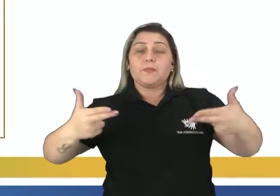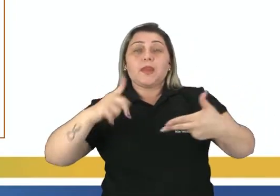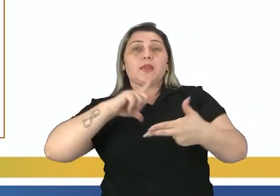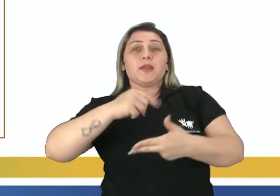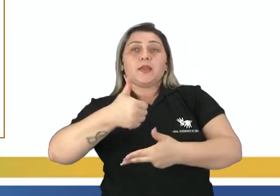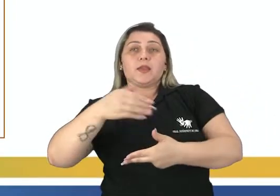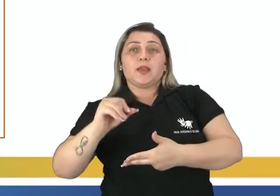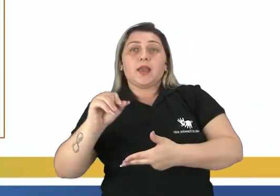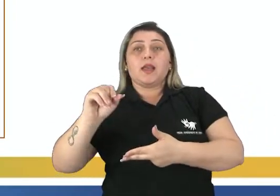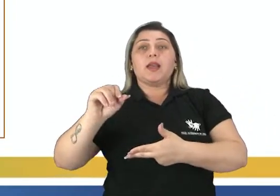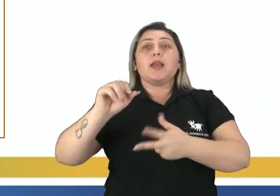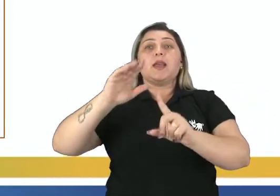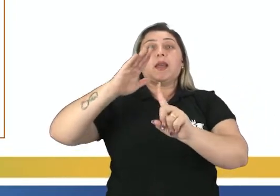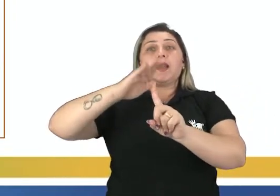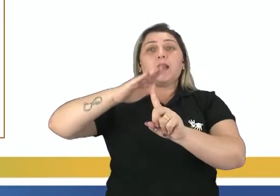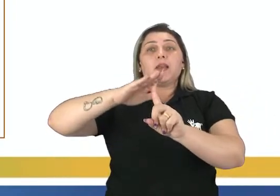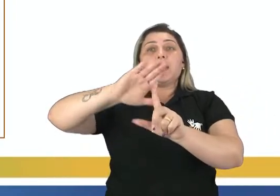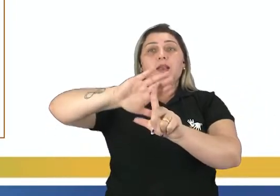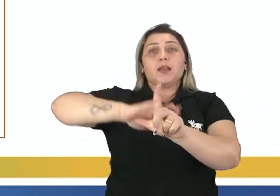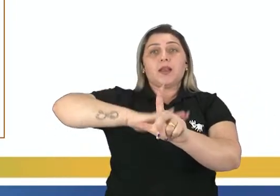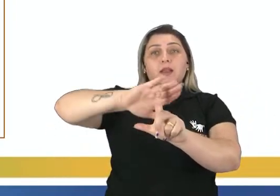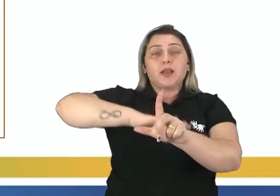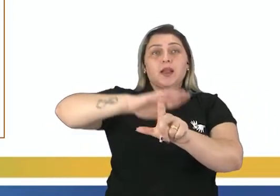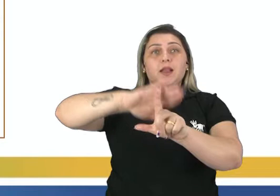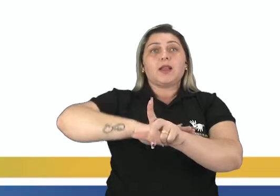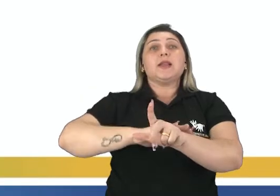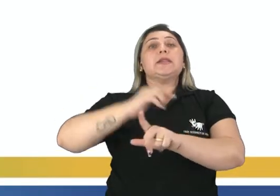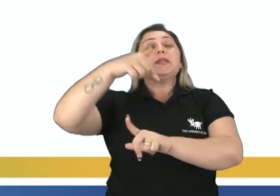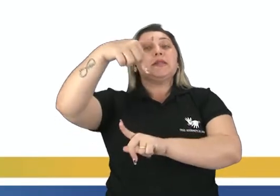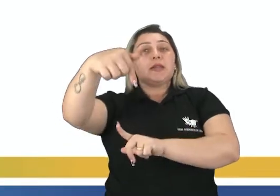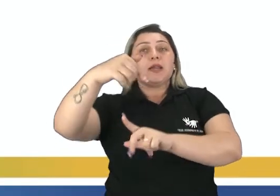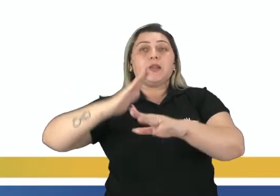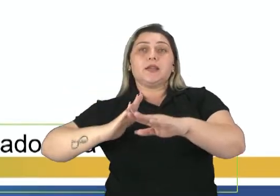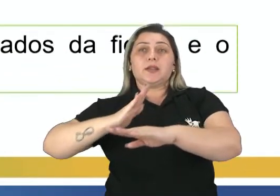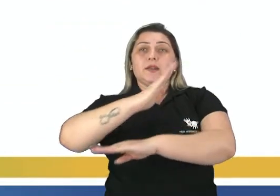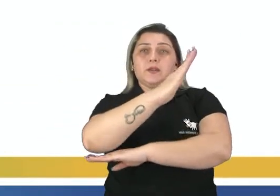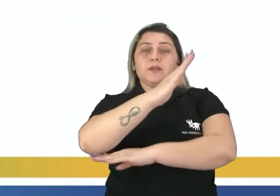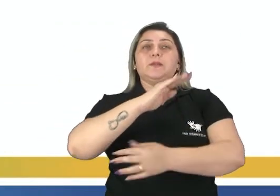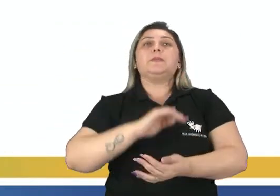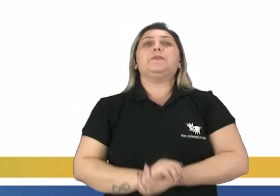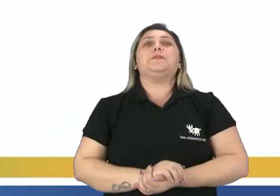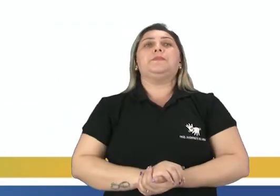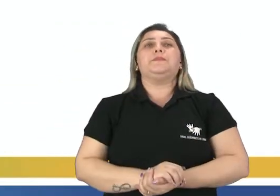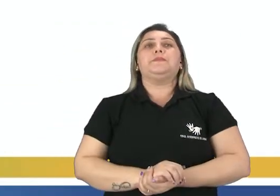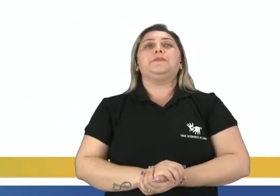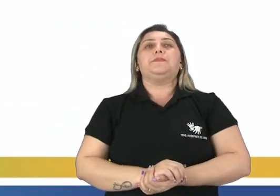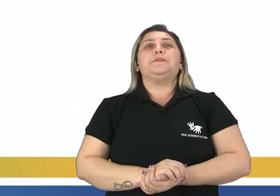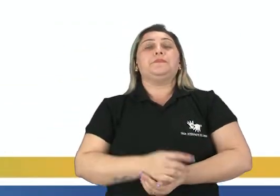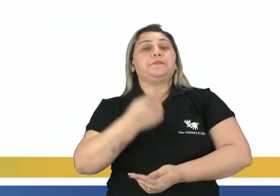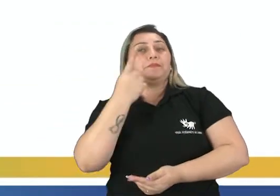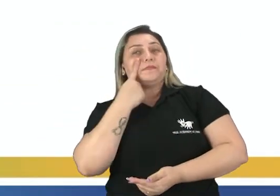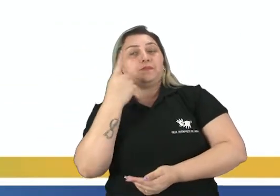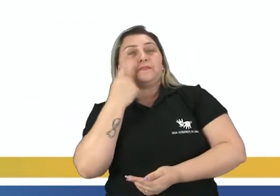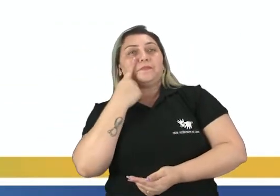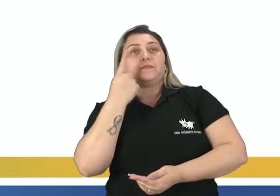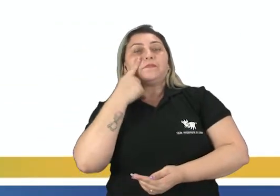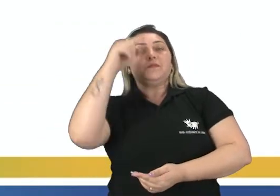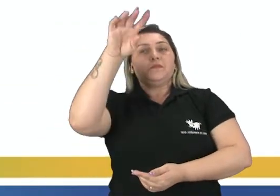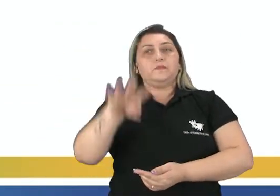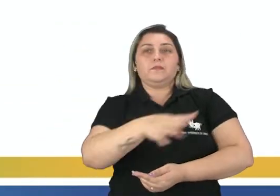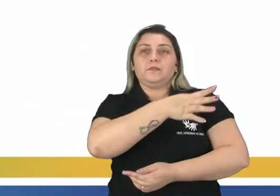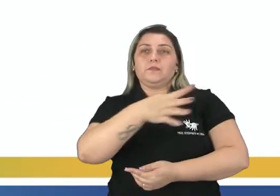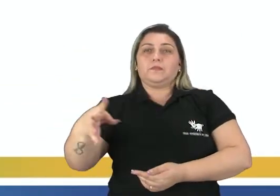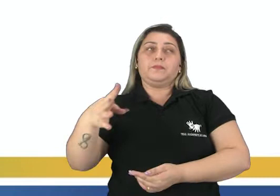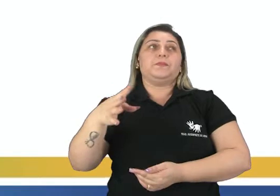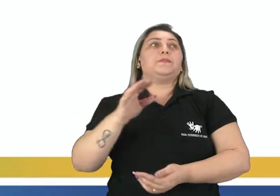e de cada vértice partem sete diagonais. Então veja abaixo uma tabela